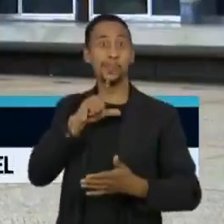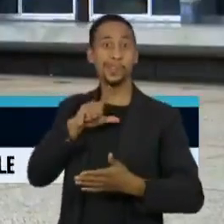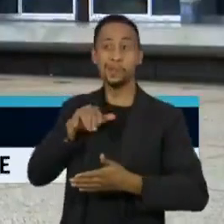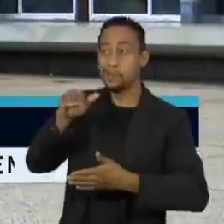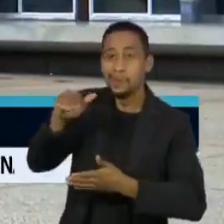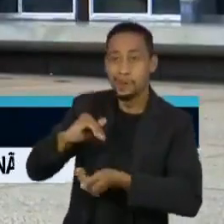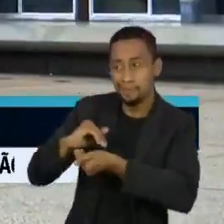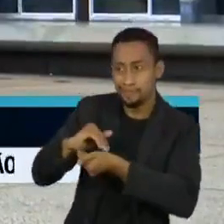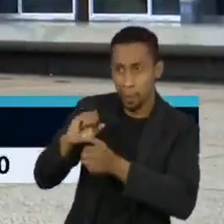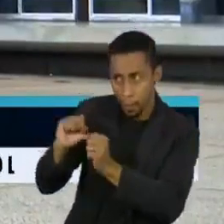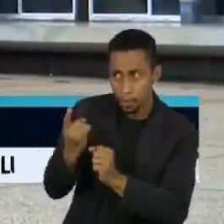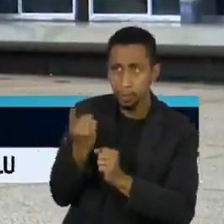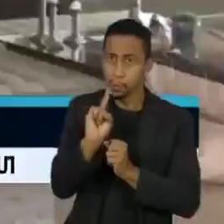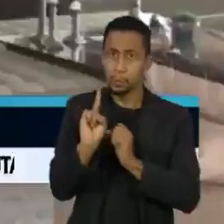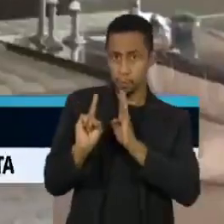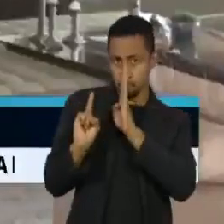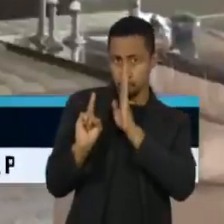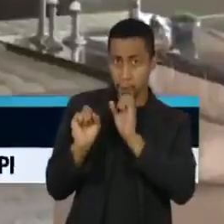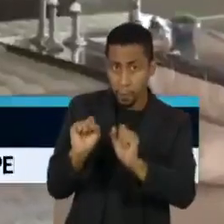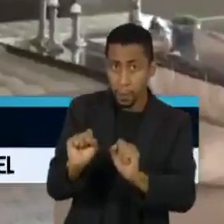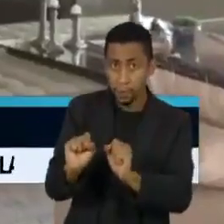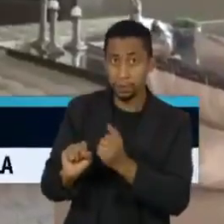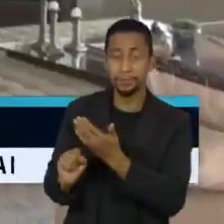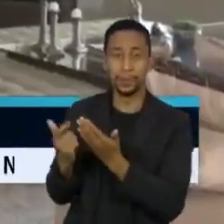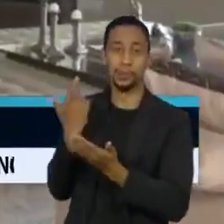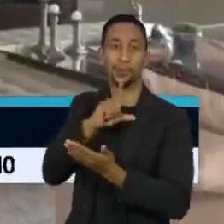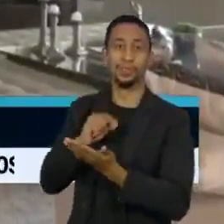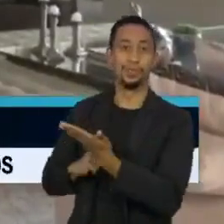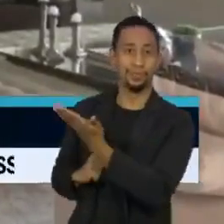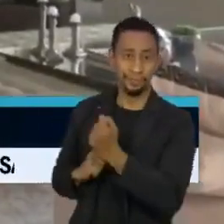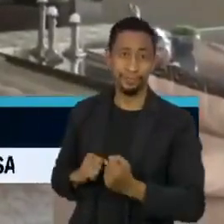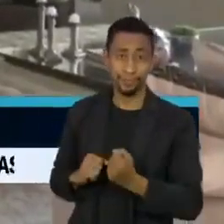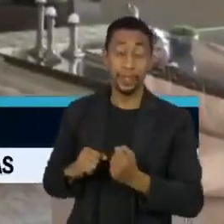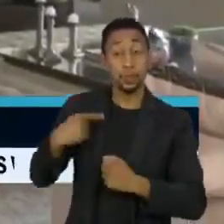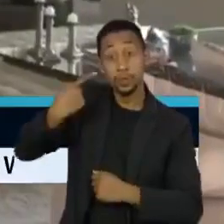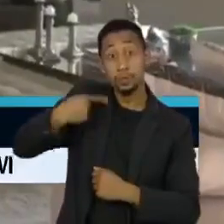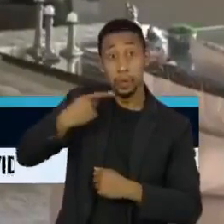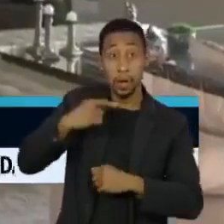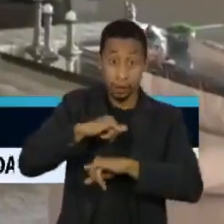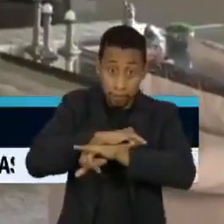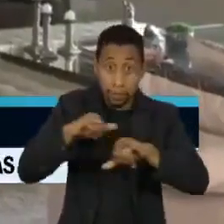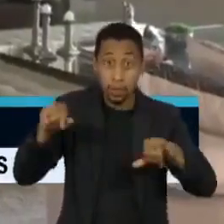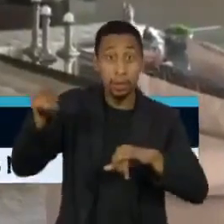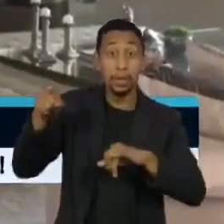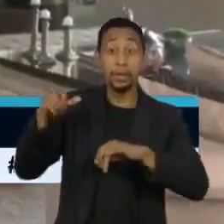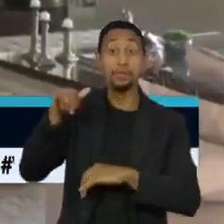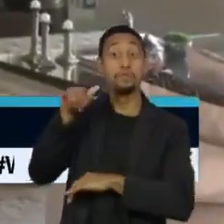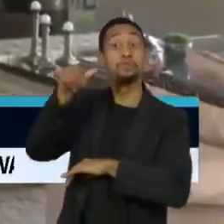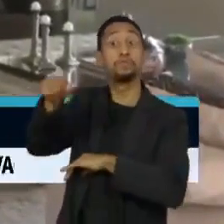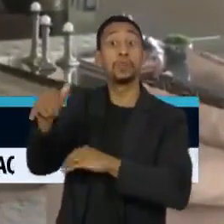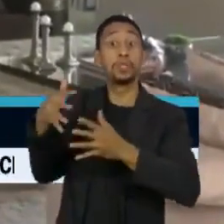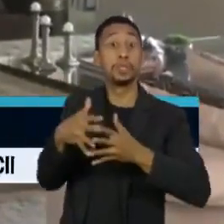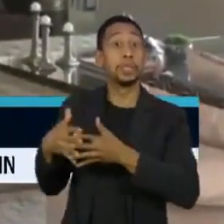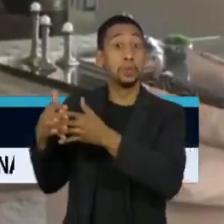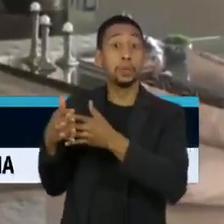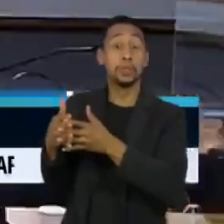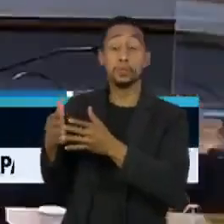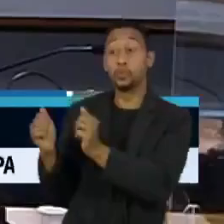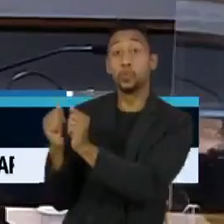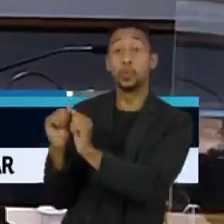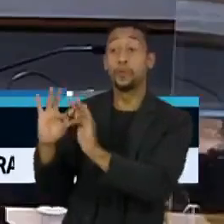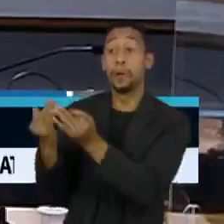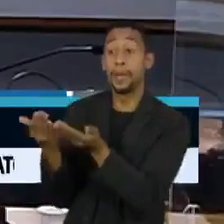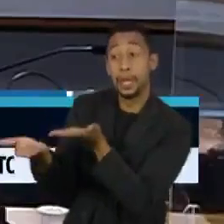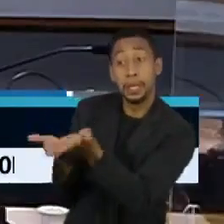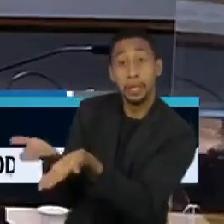o direito de permanecer em silêncio. A defesa do empresário diz que ele está nos Estados Unidos, acompanhando o tratamento médico de um parente,